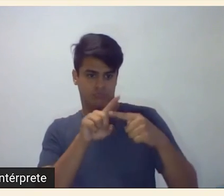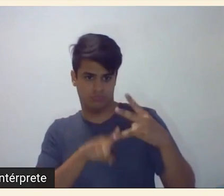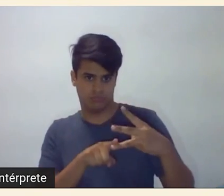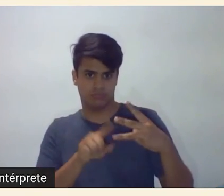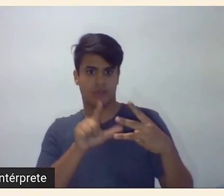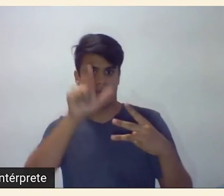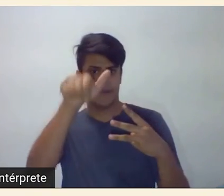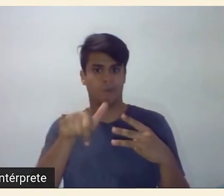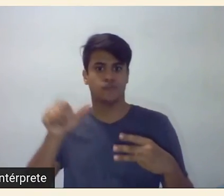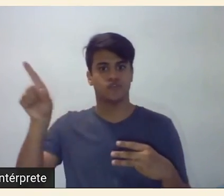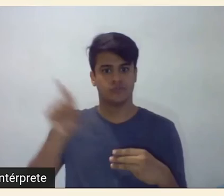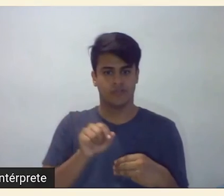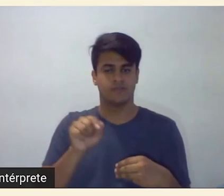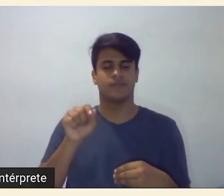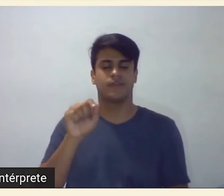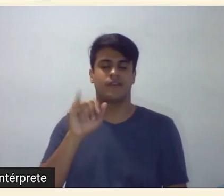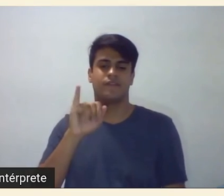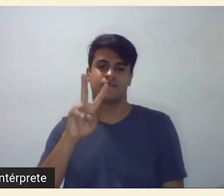eu...